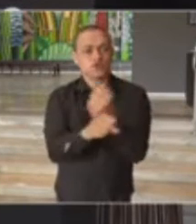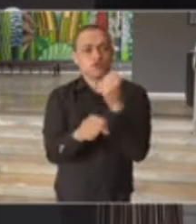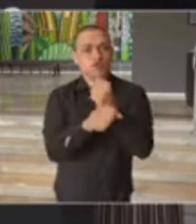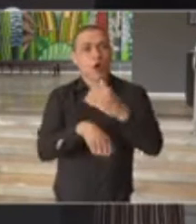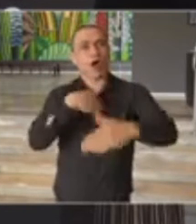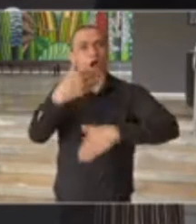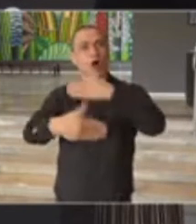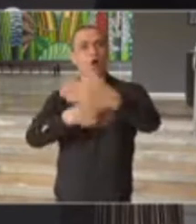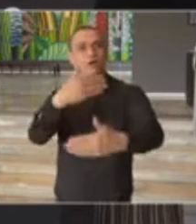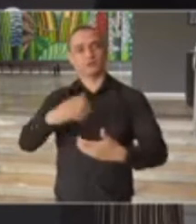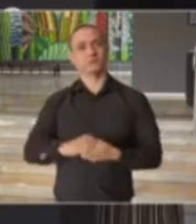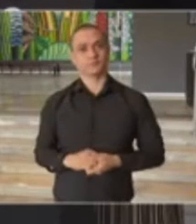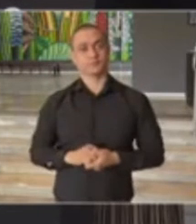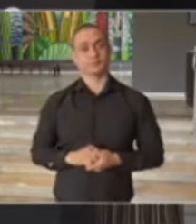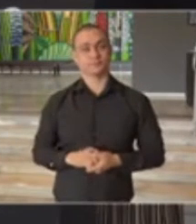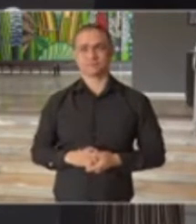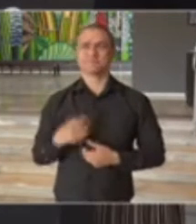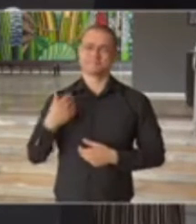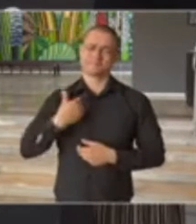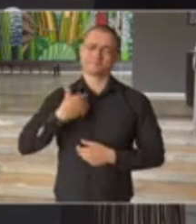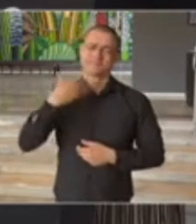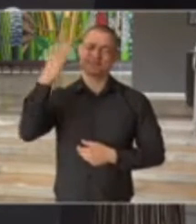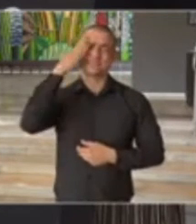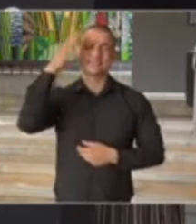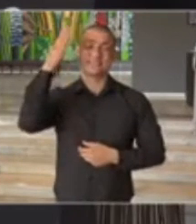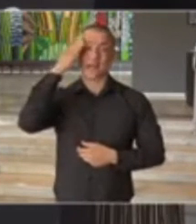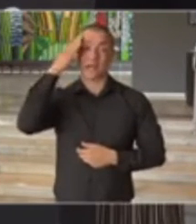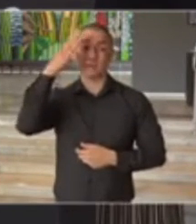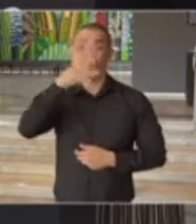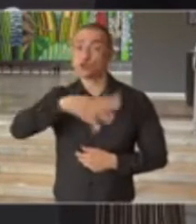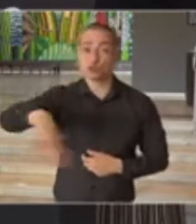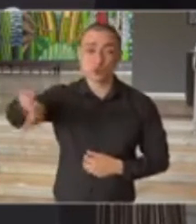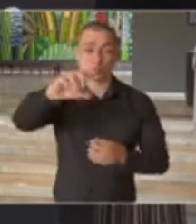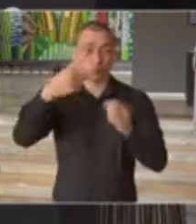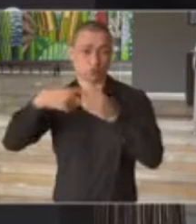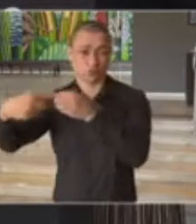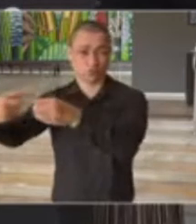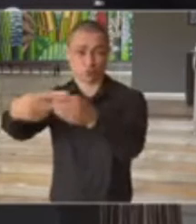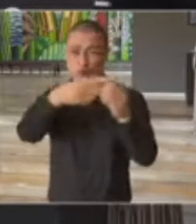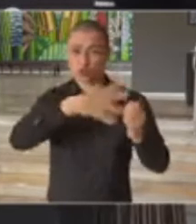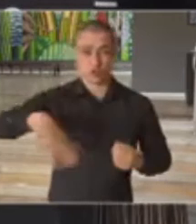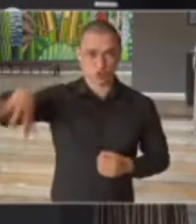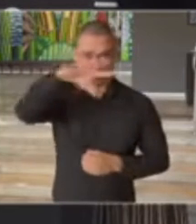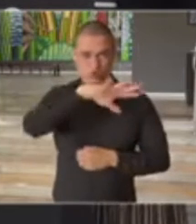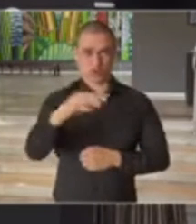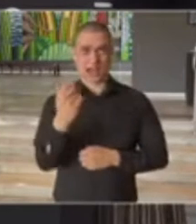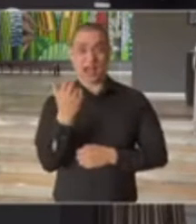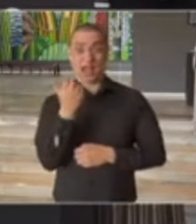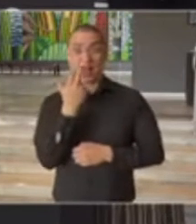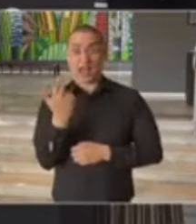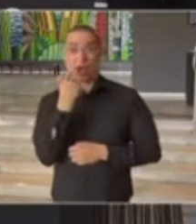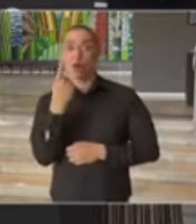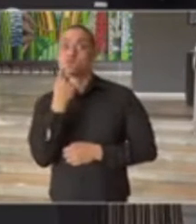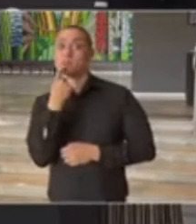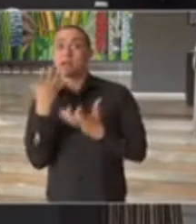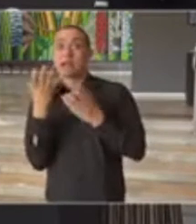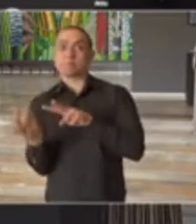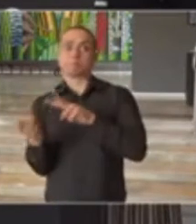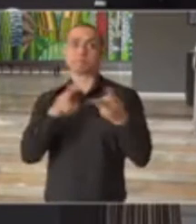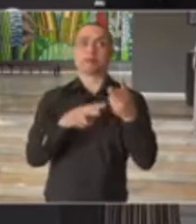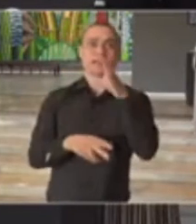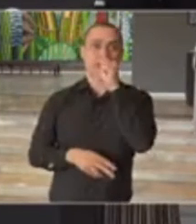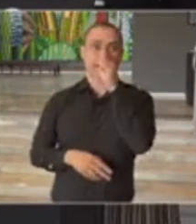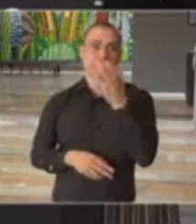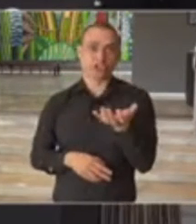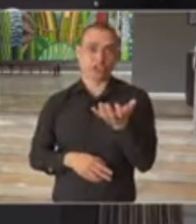evolução desse processo. É evidente e claro que todos os municípios que estão na fase vermelha querem ir para a fase laranja, todos